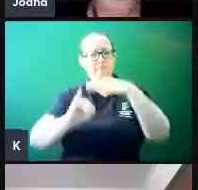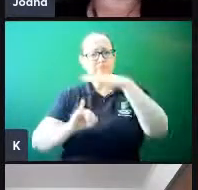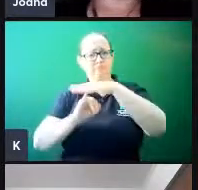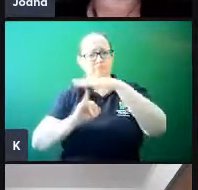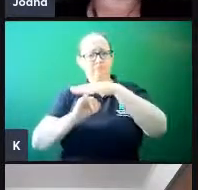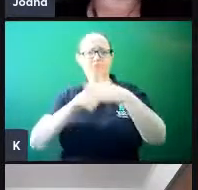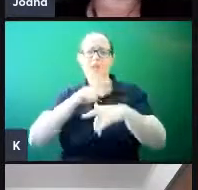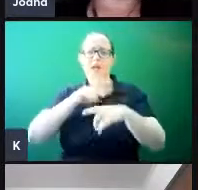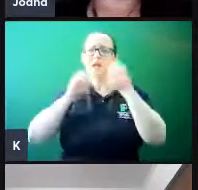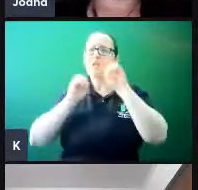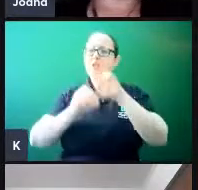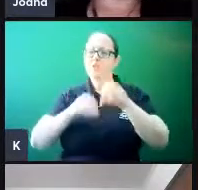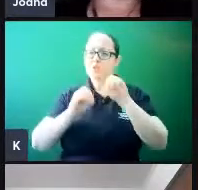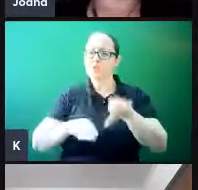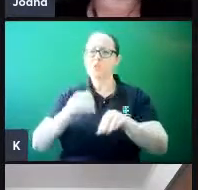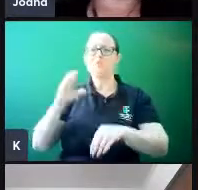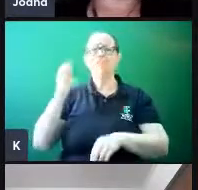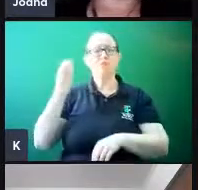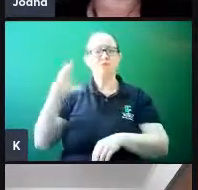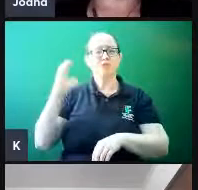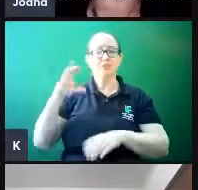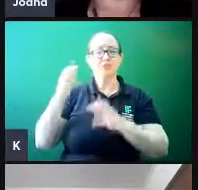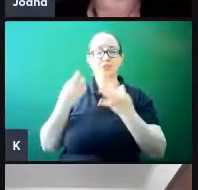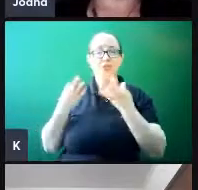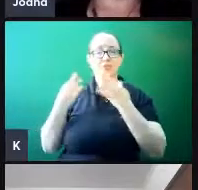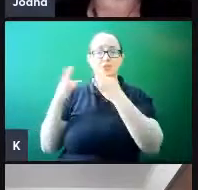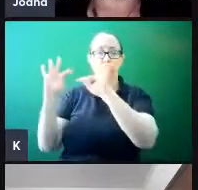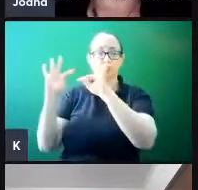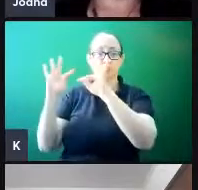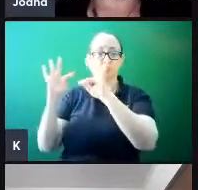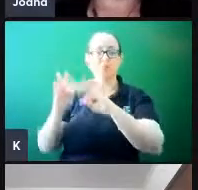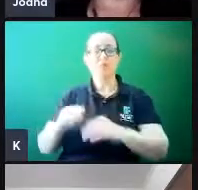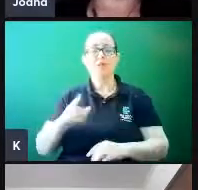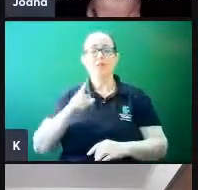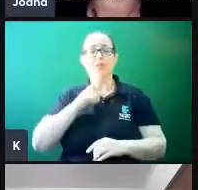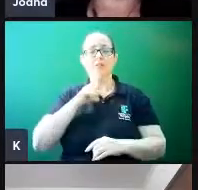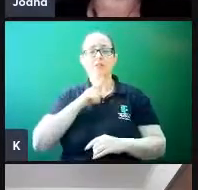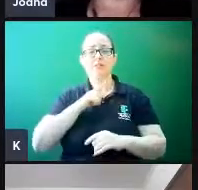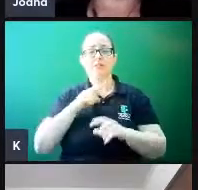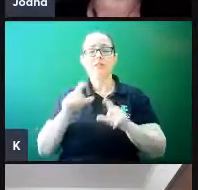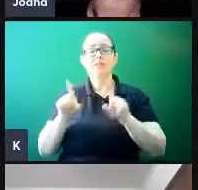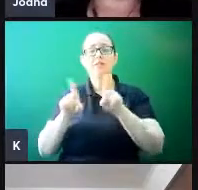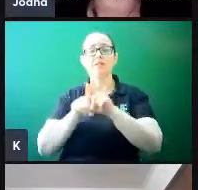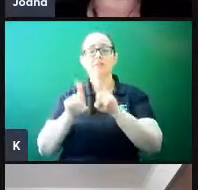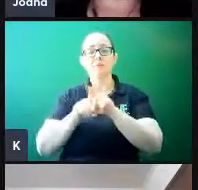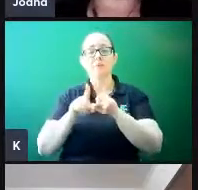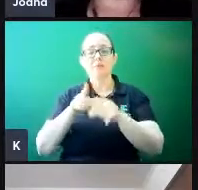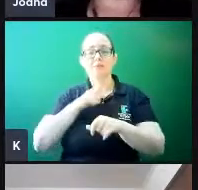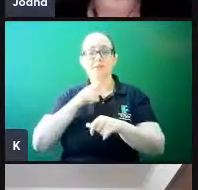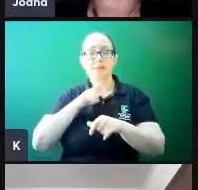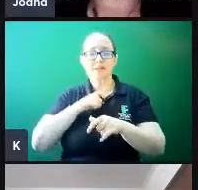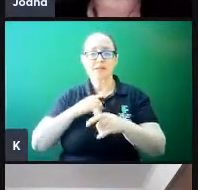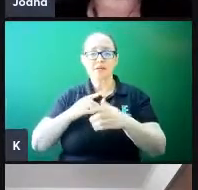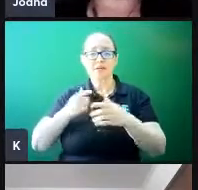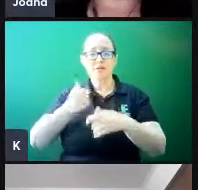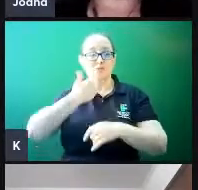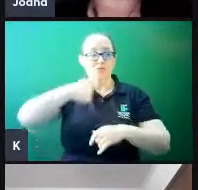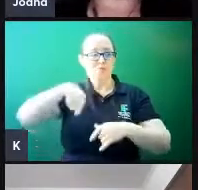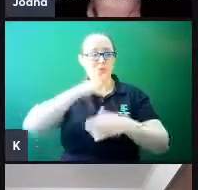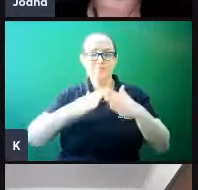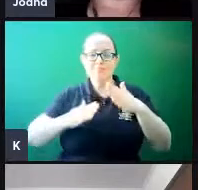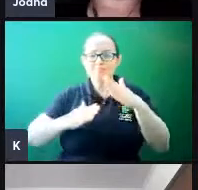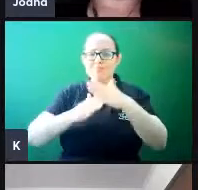educação, ciência e tecnologia. E, através disso, cruzando, a gente acaba cruzando fronteiras de alguns espaços tradicionalmente